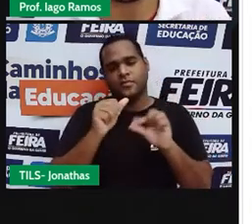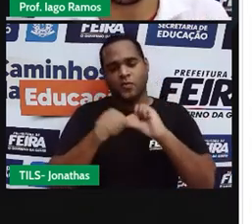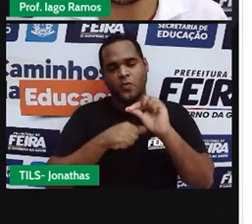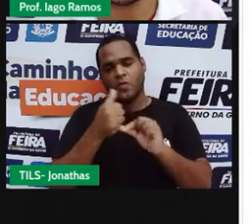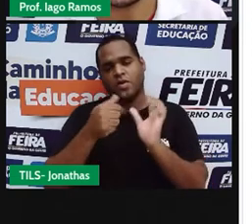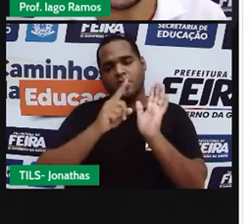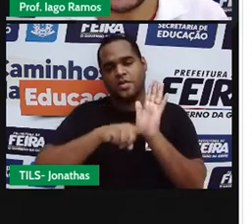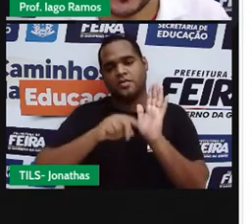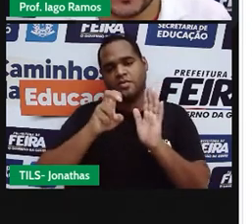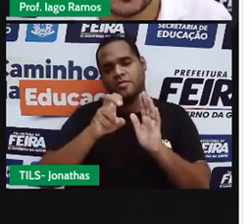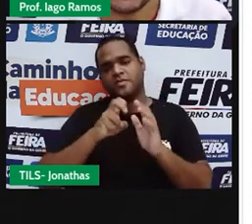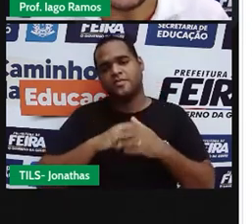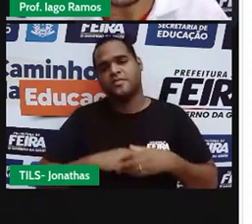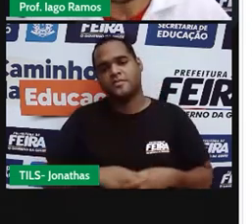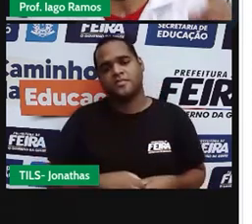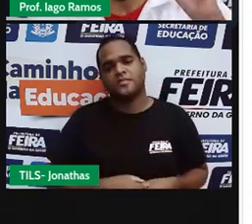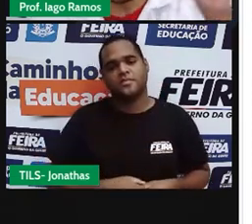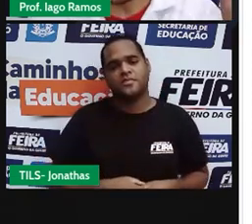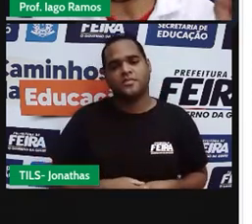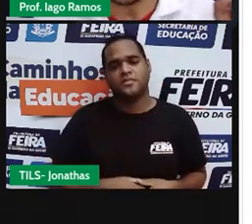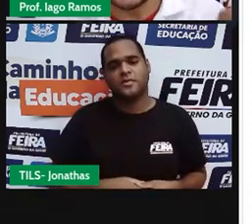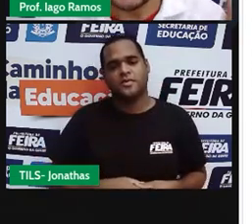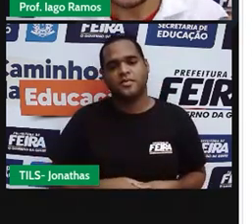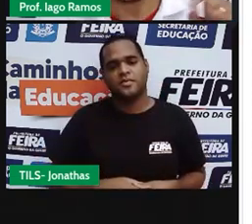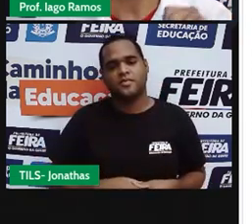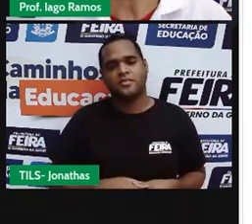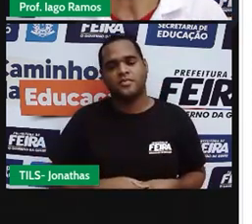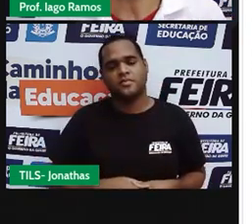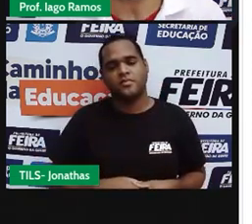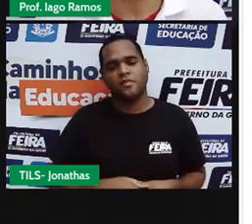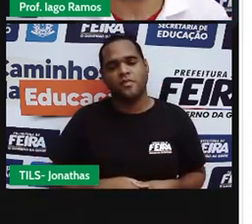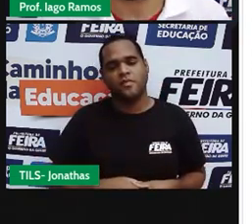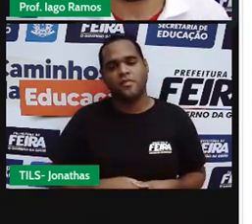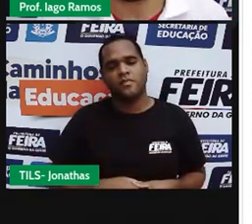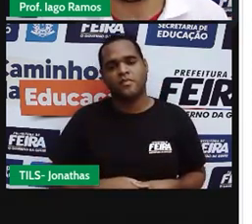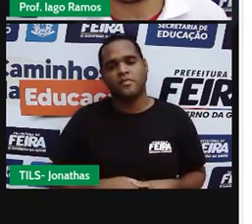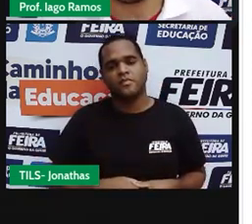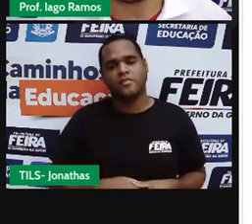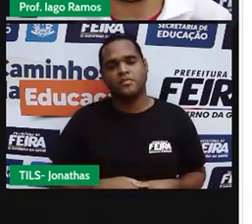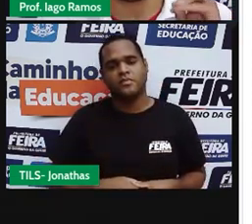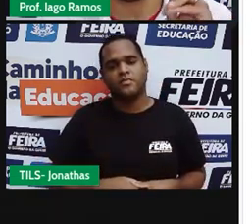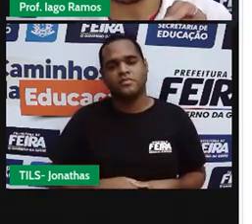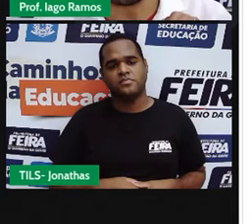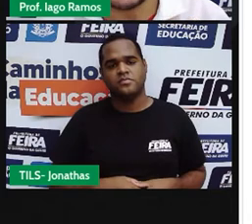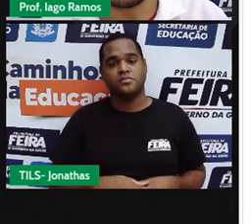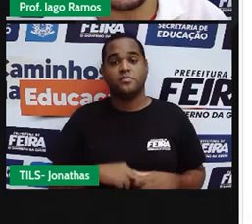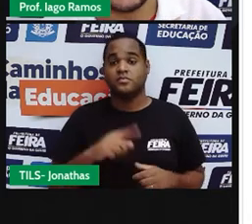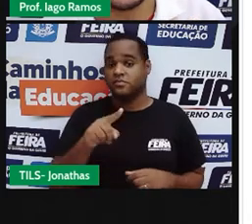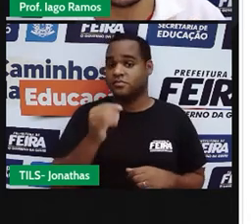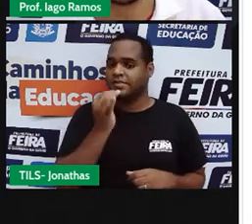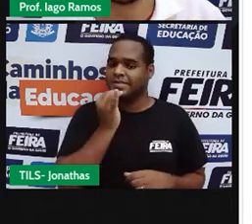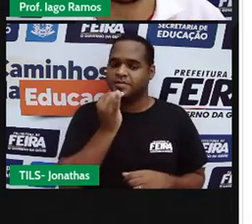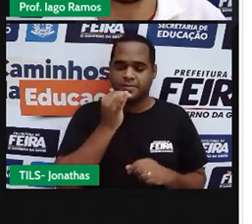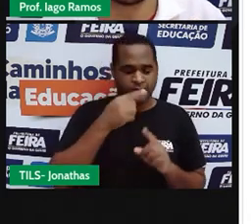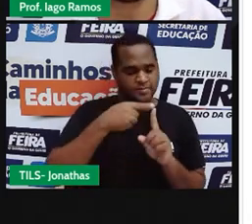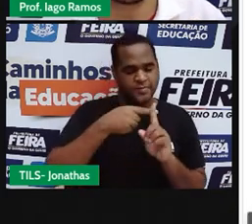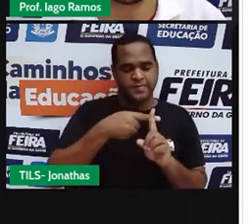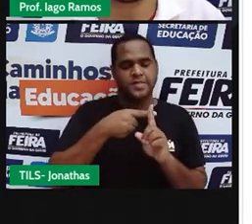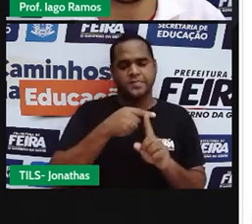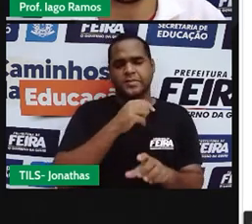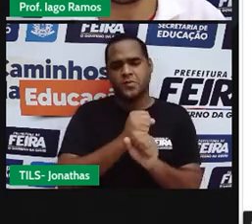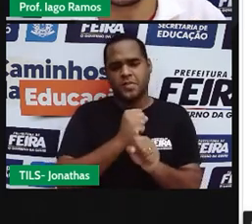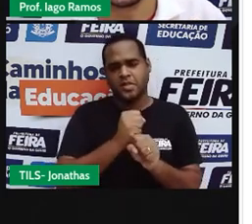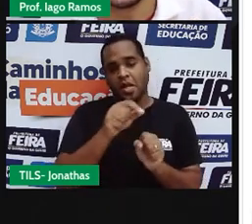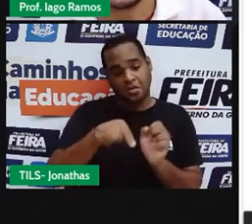subtrair do menos 5. Lá, na adição, quando a gente somava um número